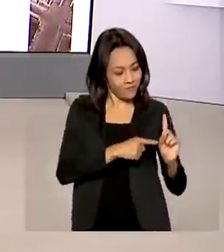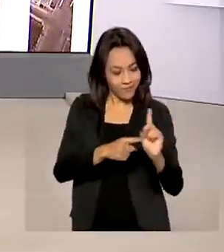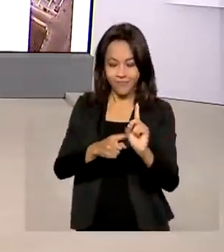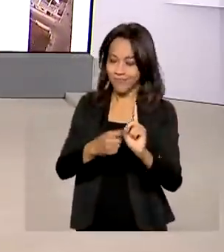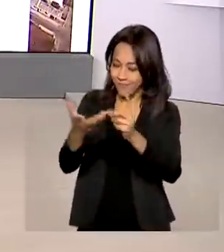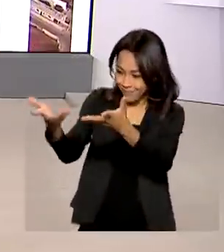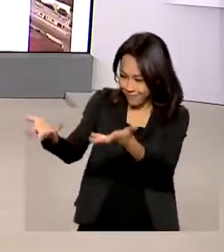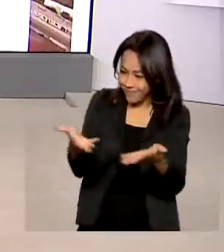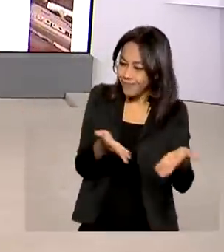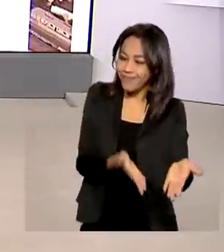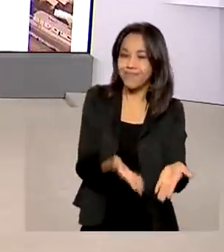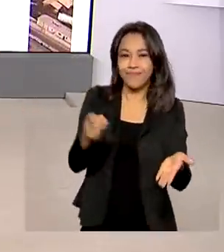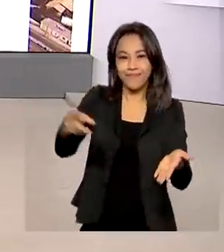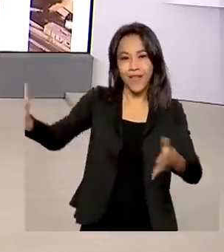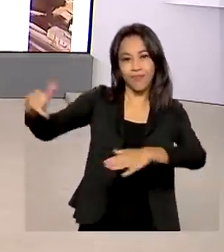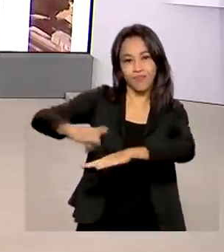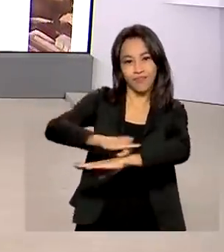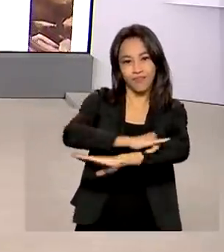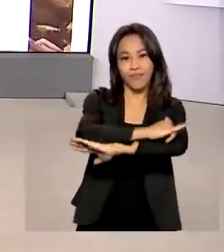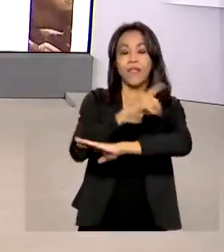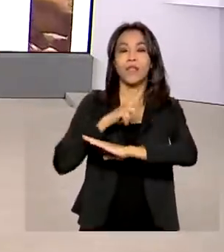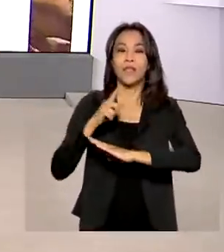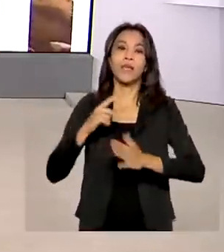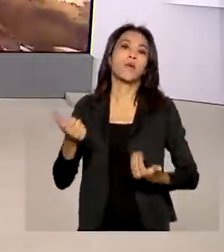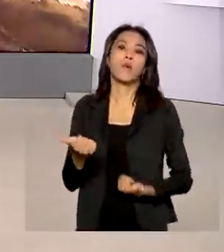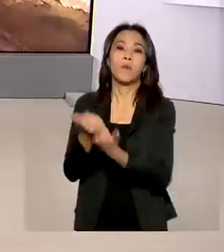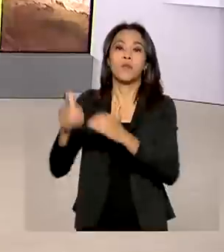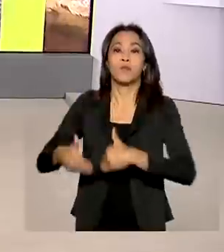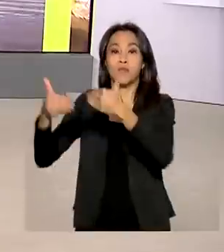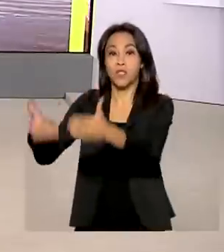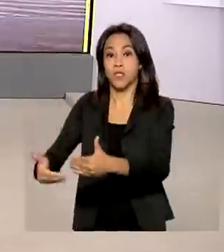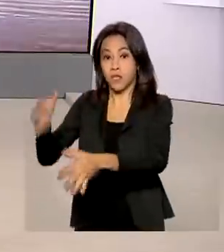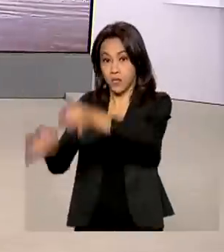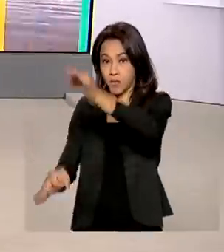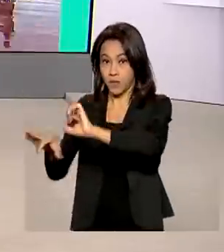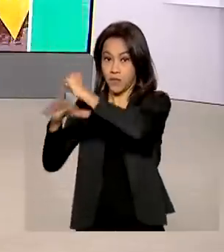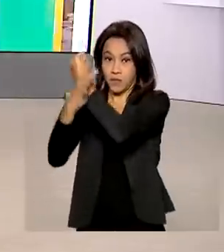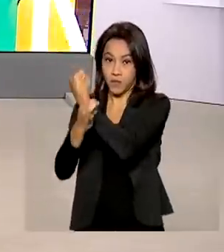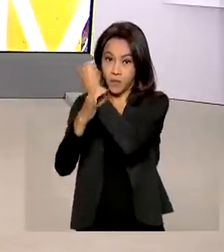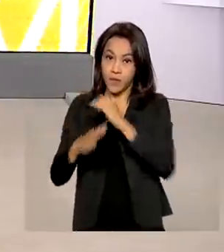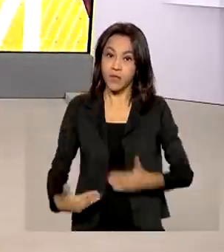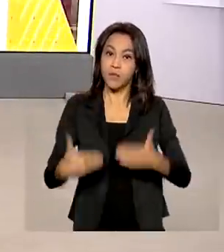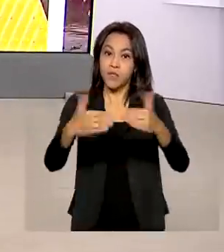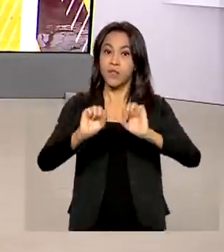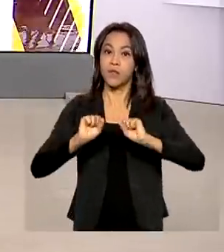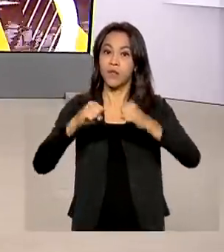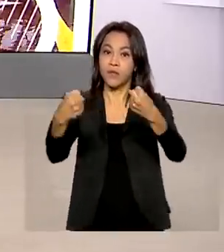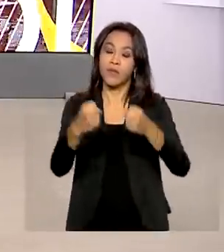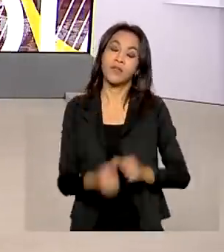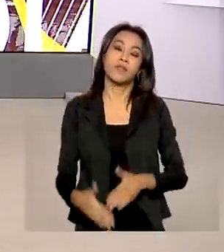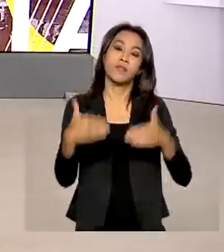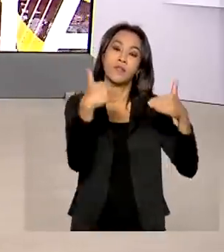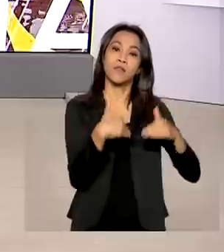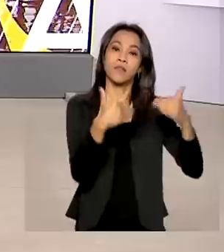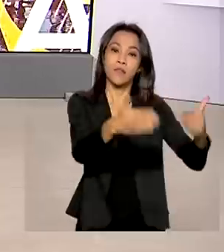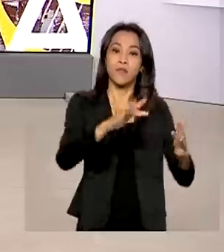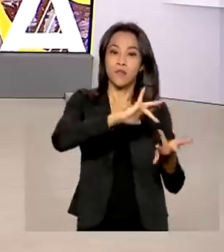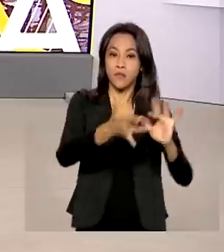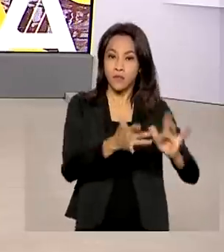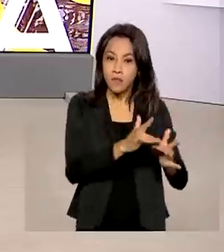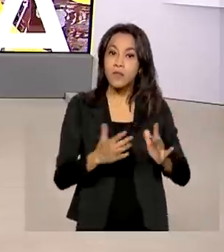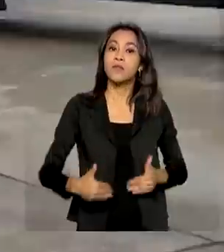base aérea. A operação envolve os Ministérios da Justiça e Segurança Pública, Defesa, Relações Exteriores e